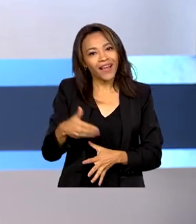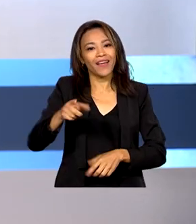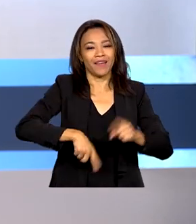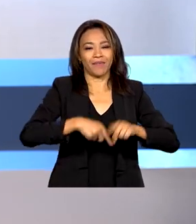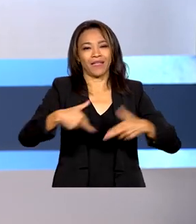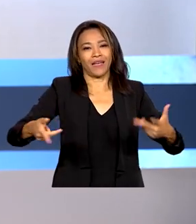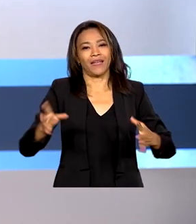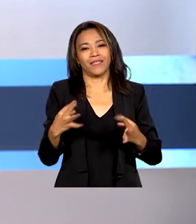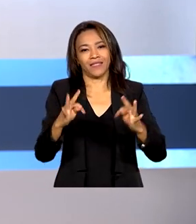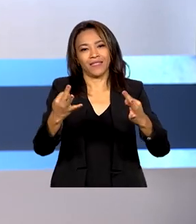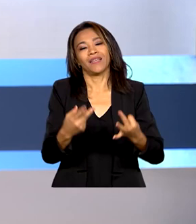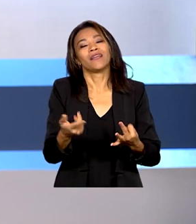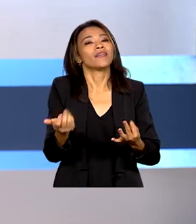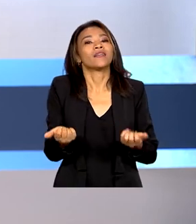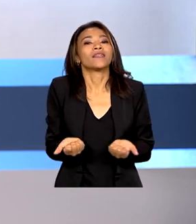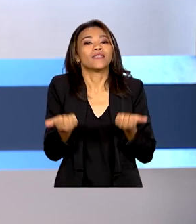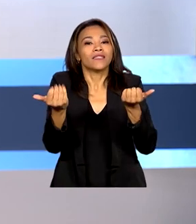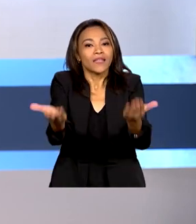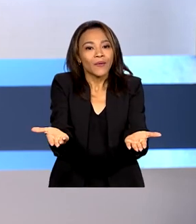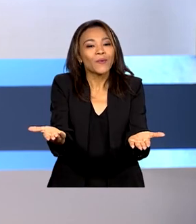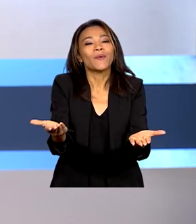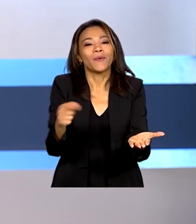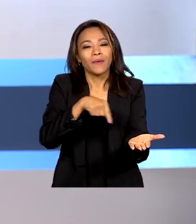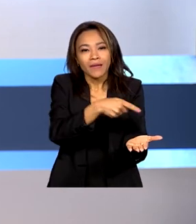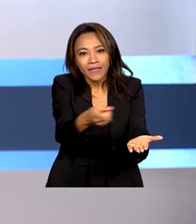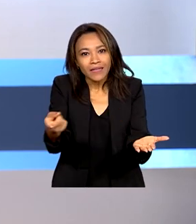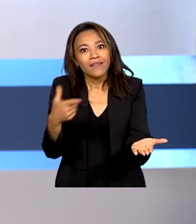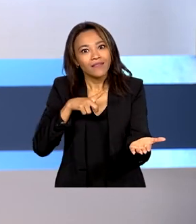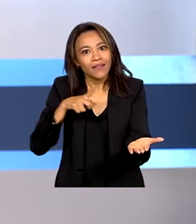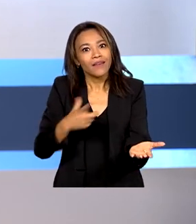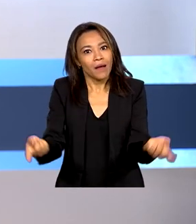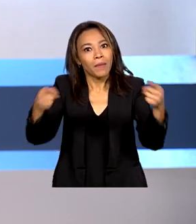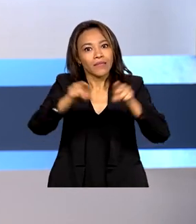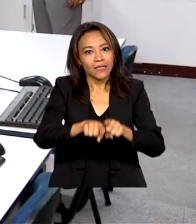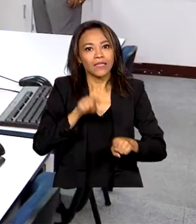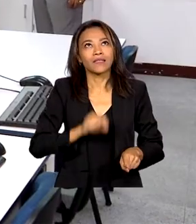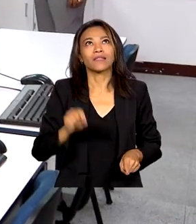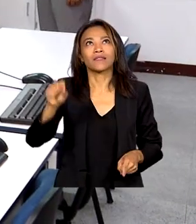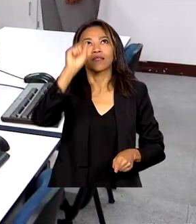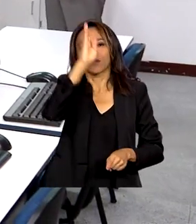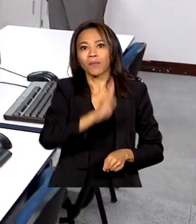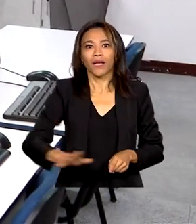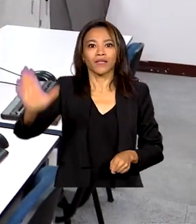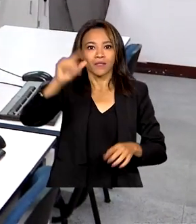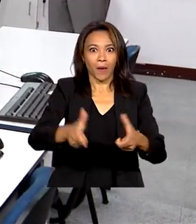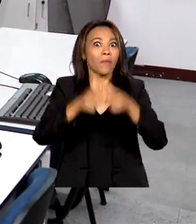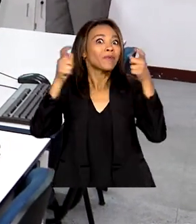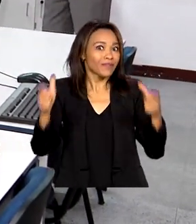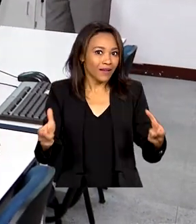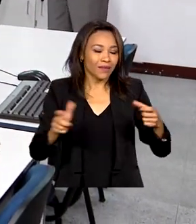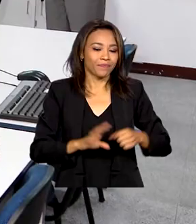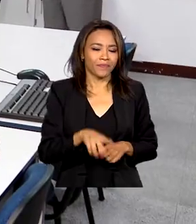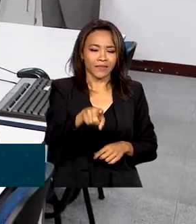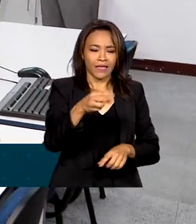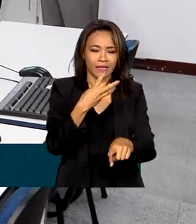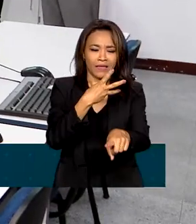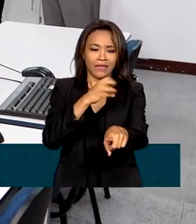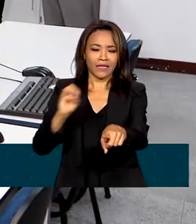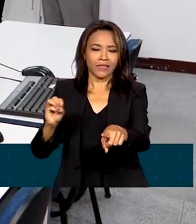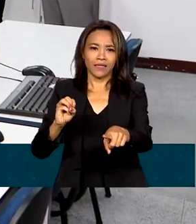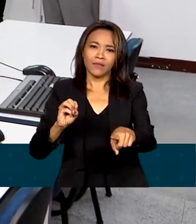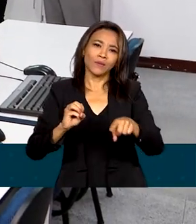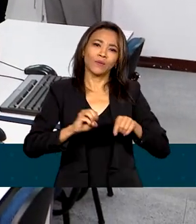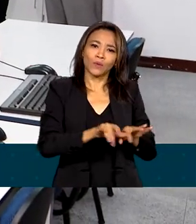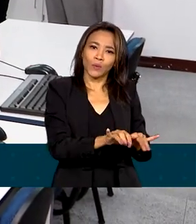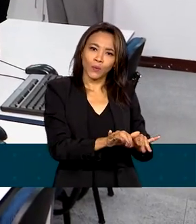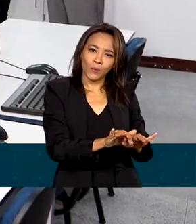entregou máquinas no Distrito Federal e planeja ampliar parcerias no país. São 300 computadores para